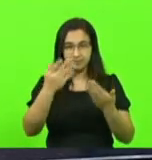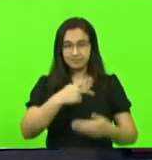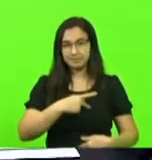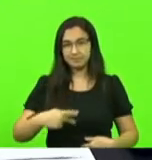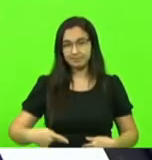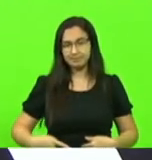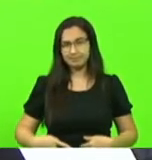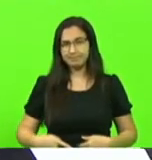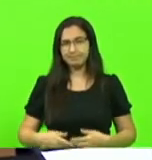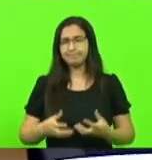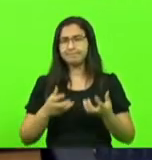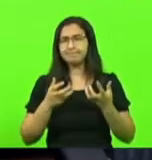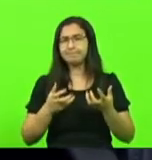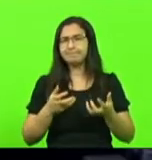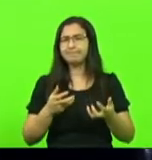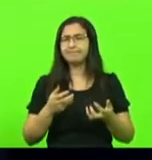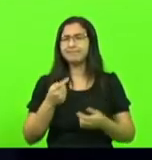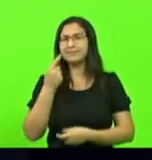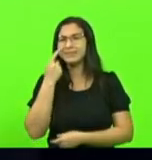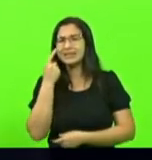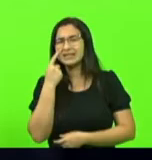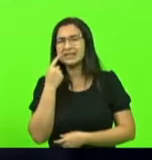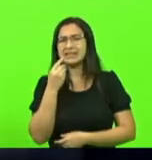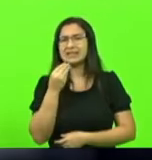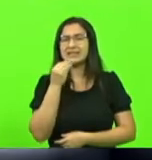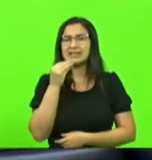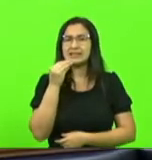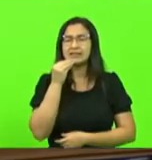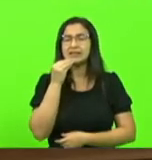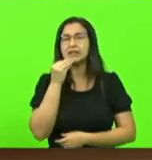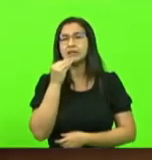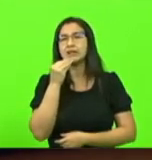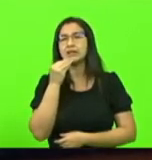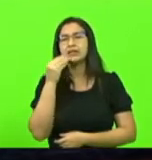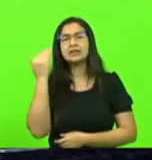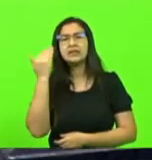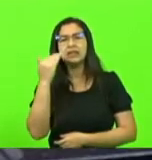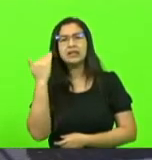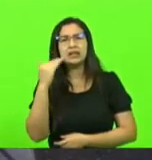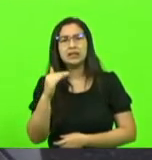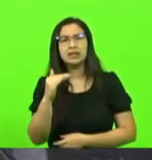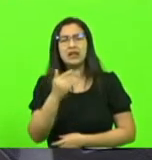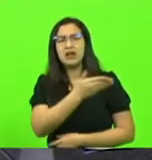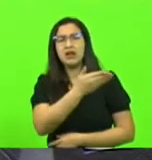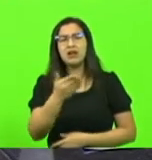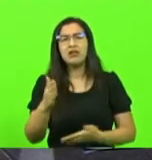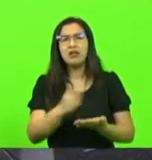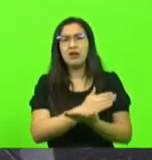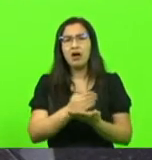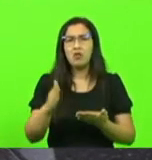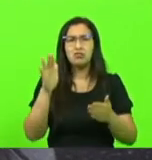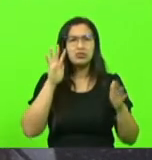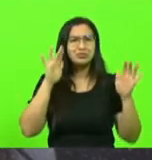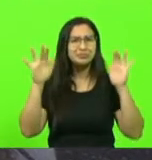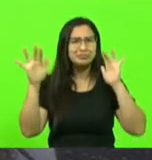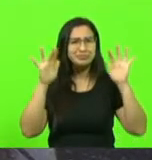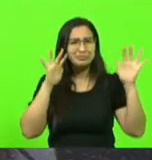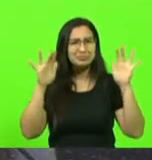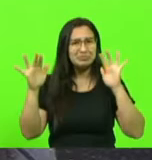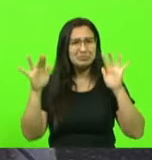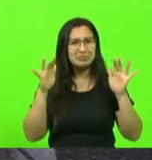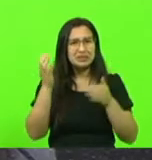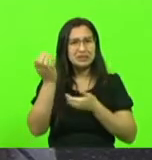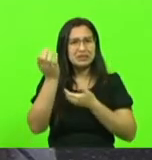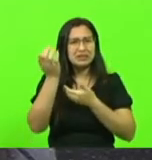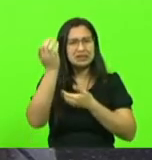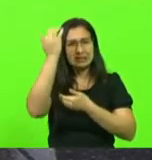tentado entender o que se passa na cabeça de prefeitos, como, por